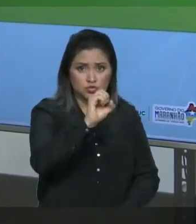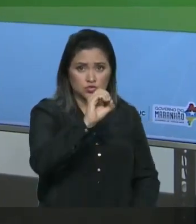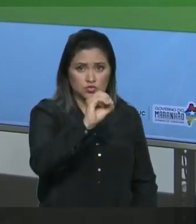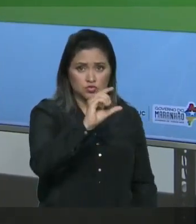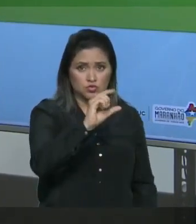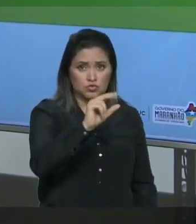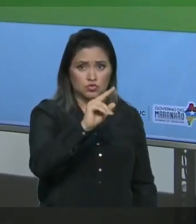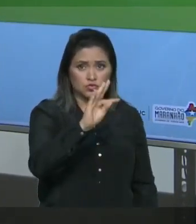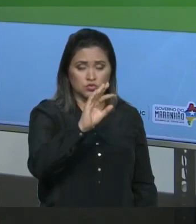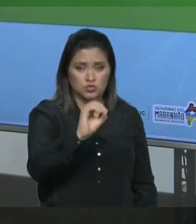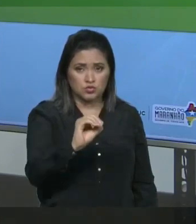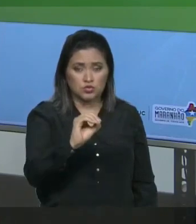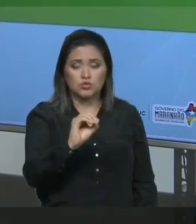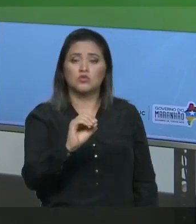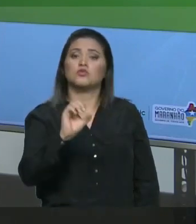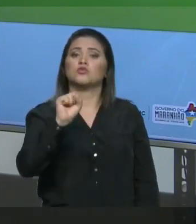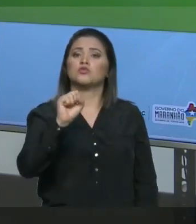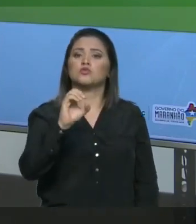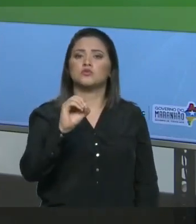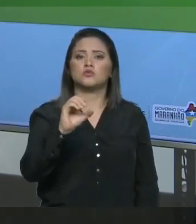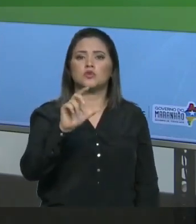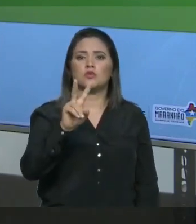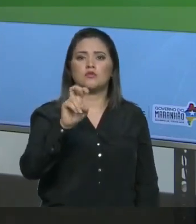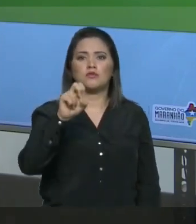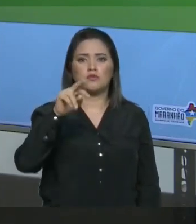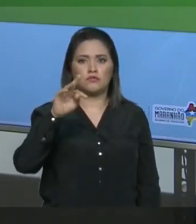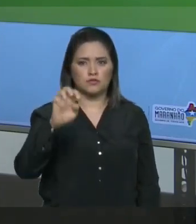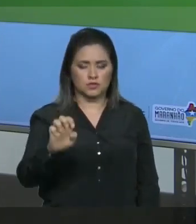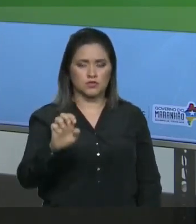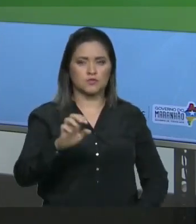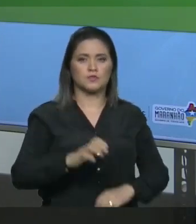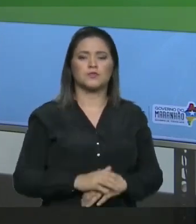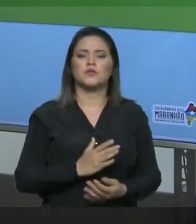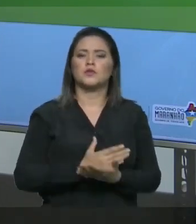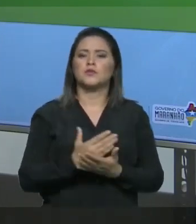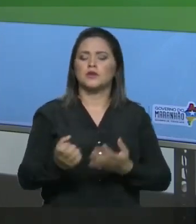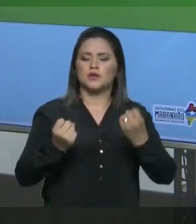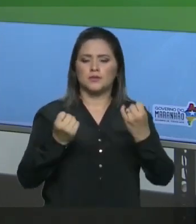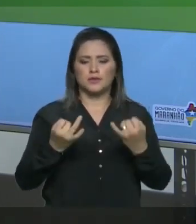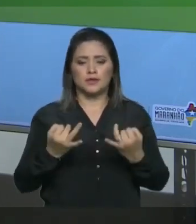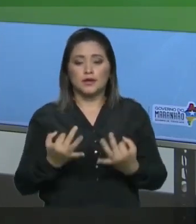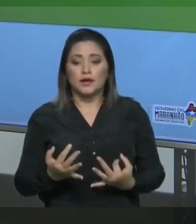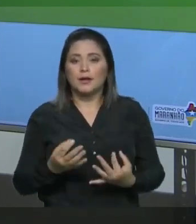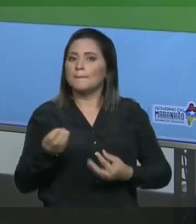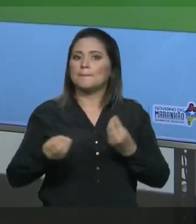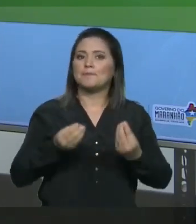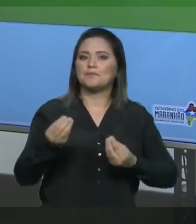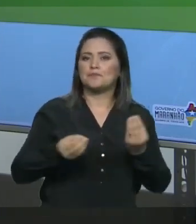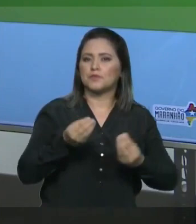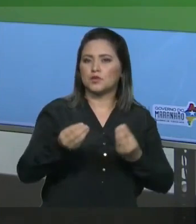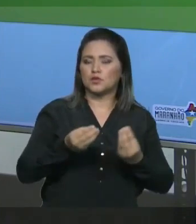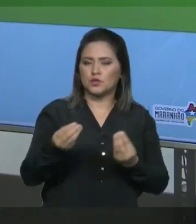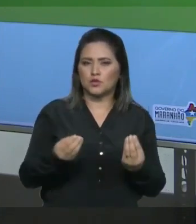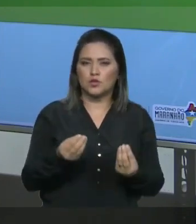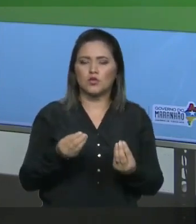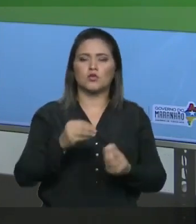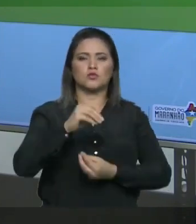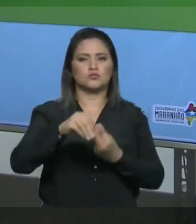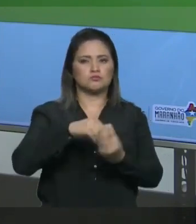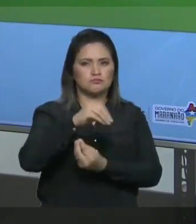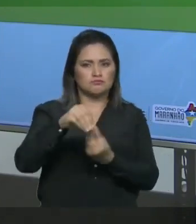solvente, beleza? Começamos a classificar as soluções quanto ao estado físico,